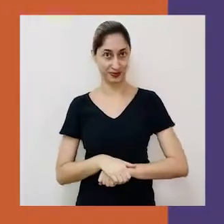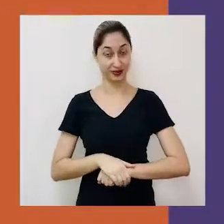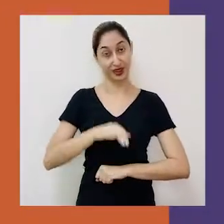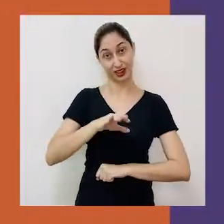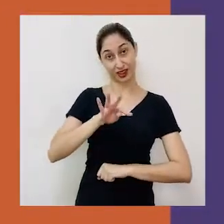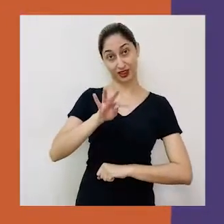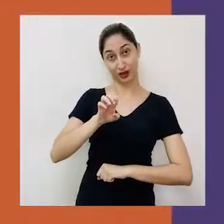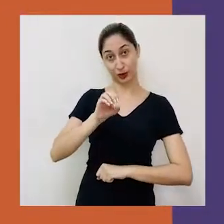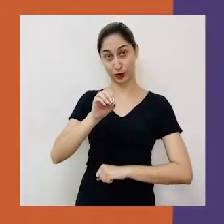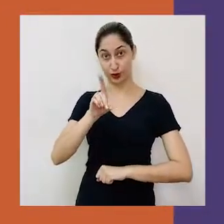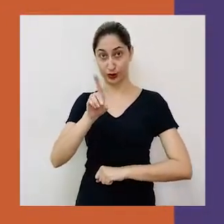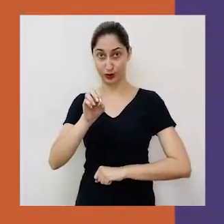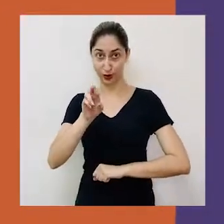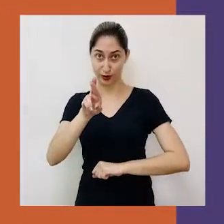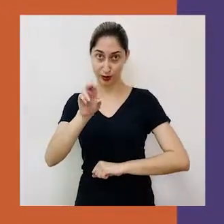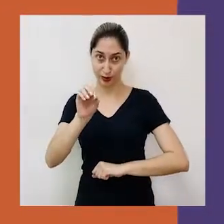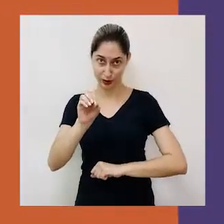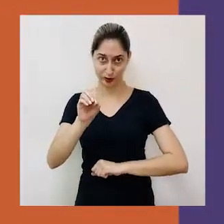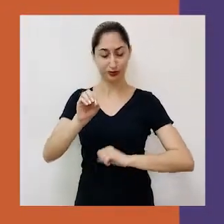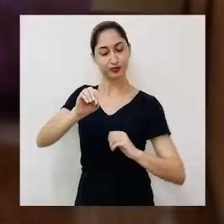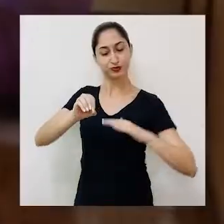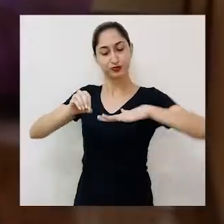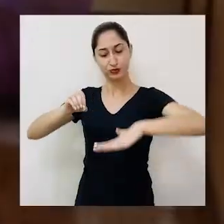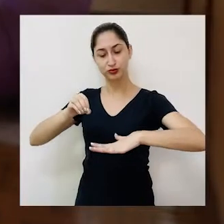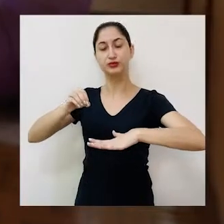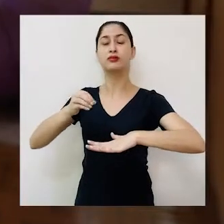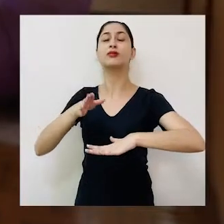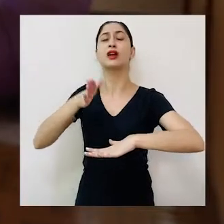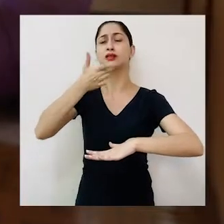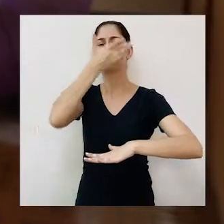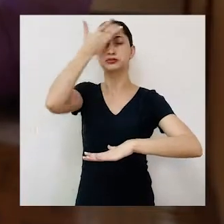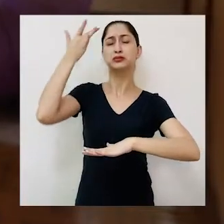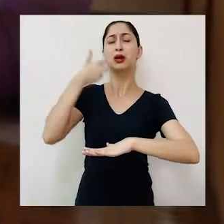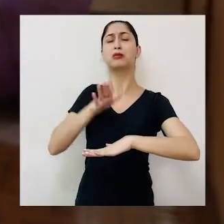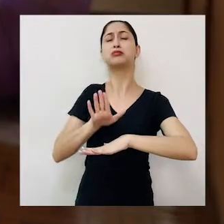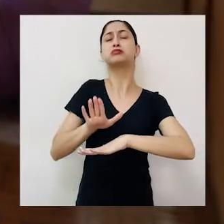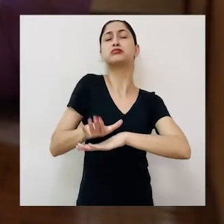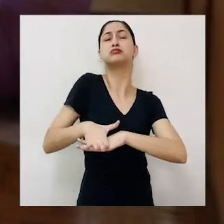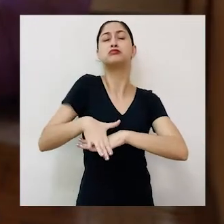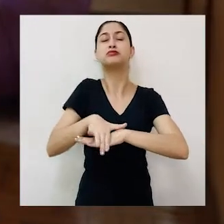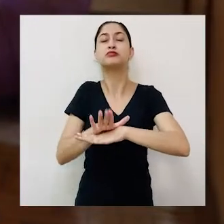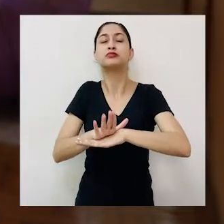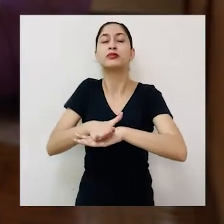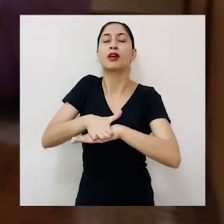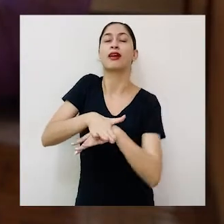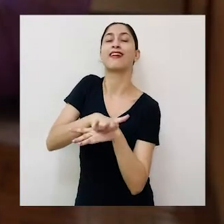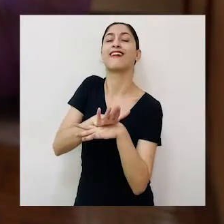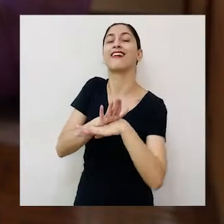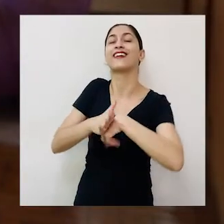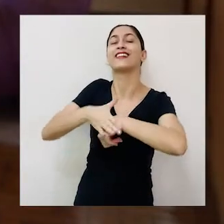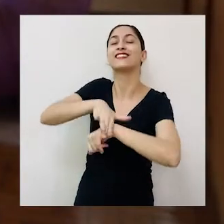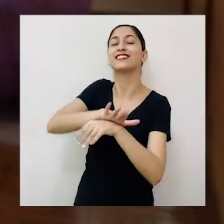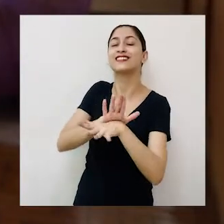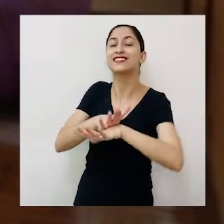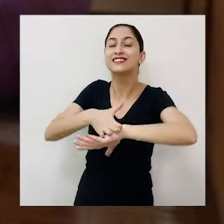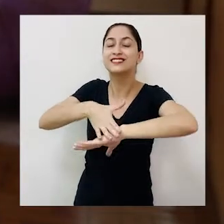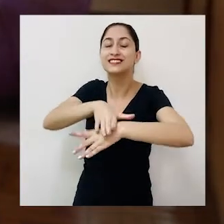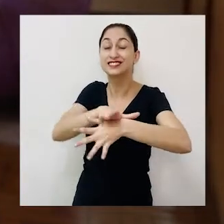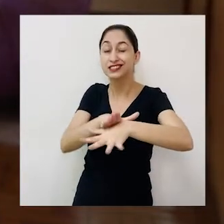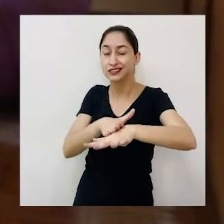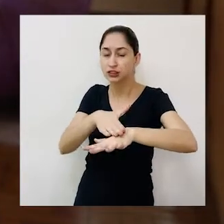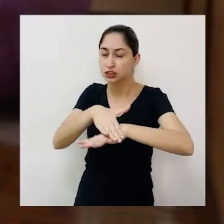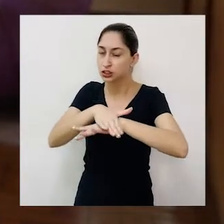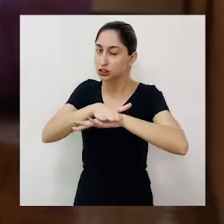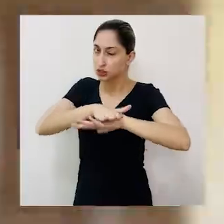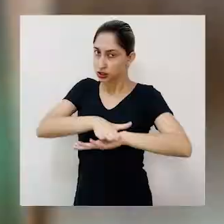Está sempre por baixo de todos. Quando ficam quietos, até gosta do contato de seus pés e se anima